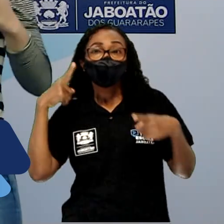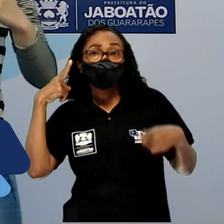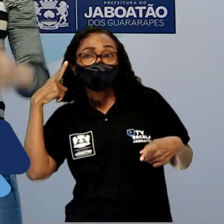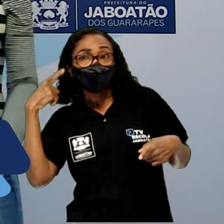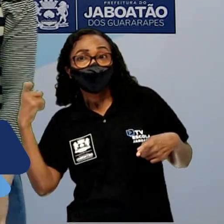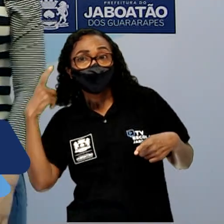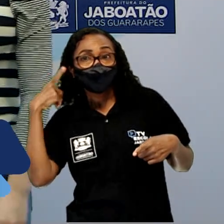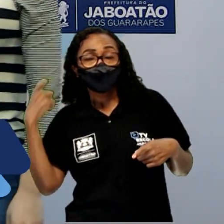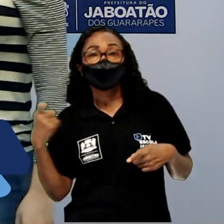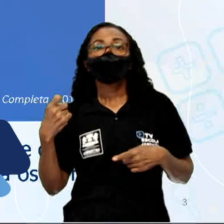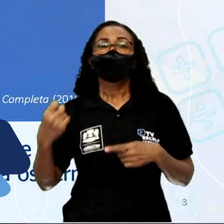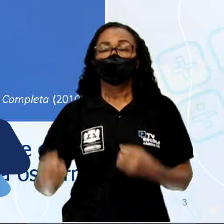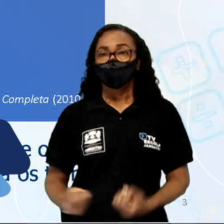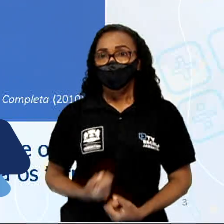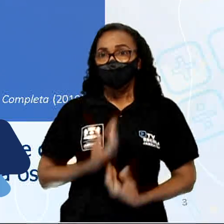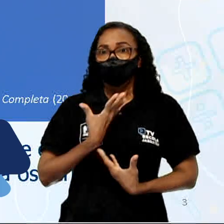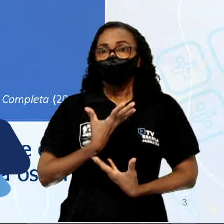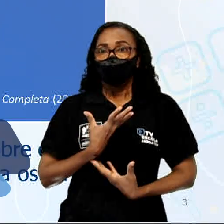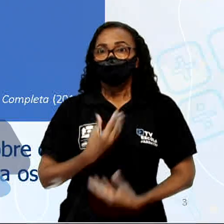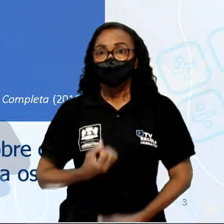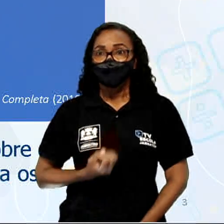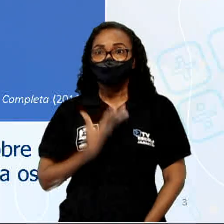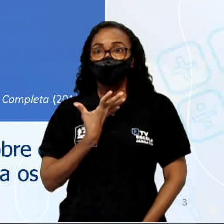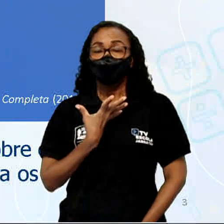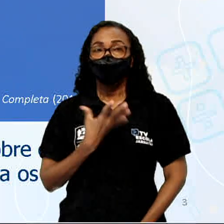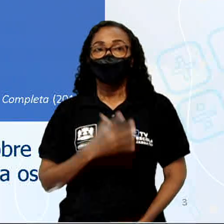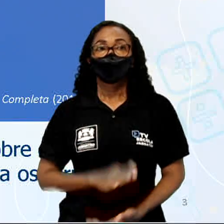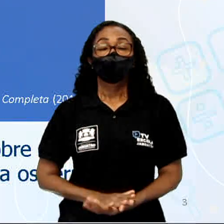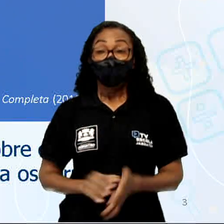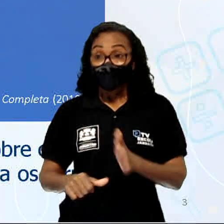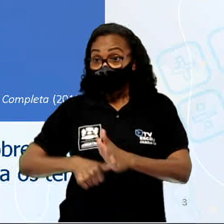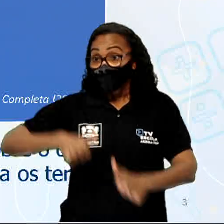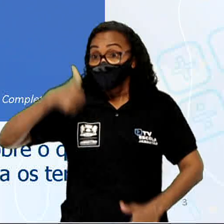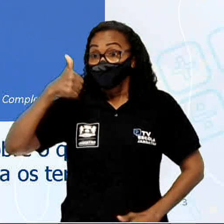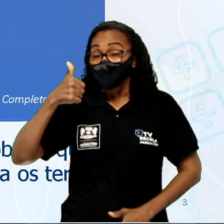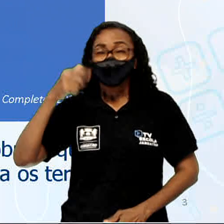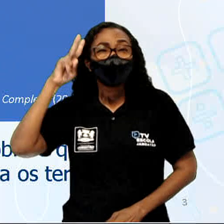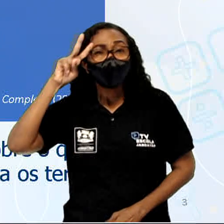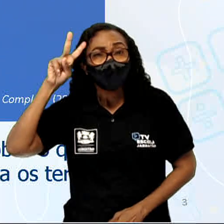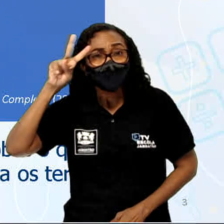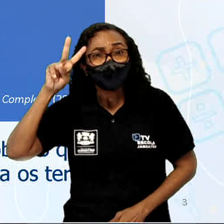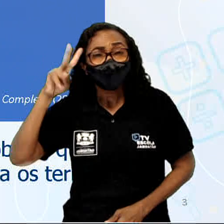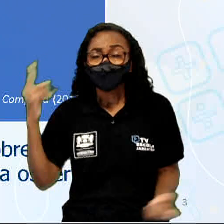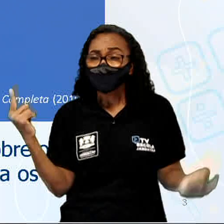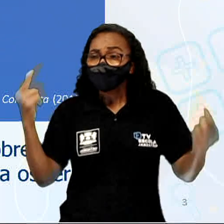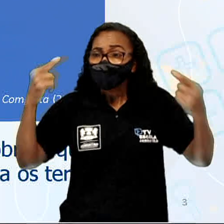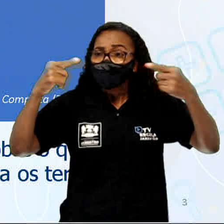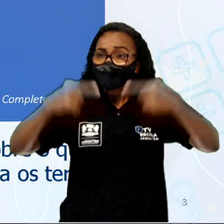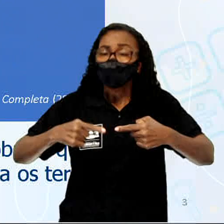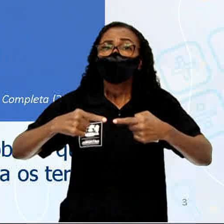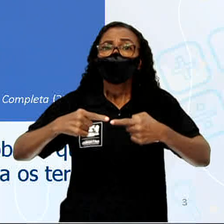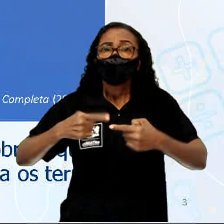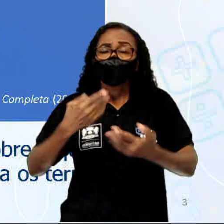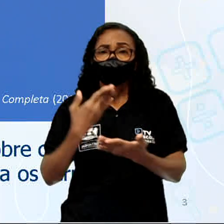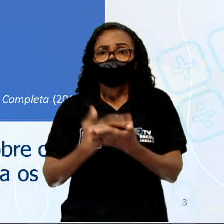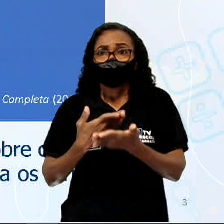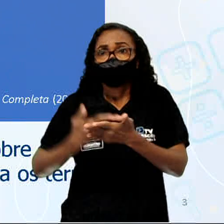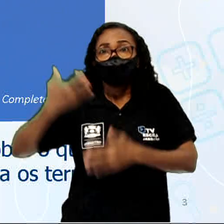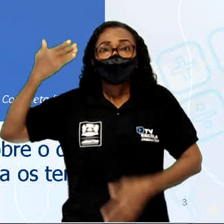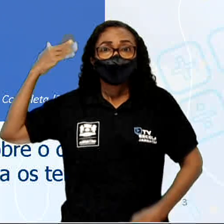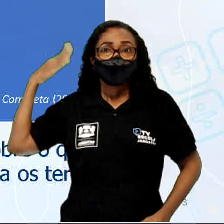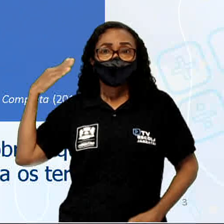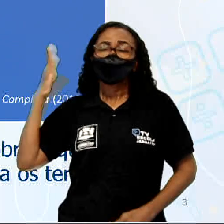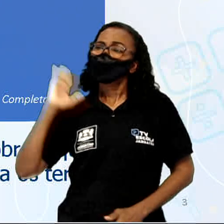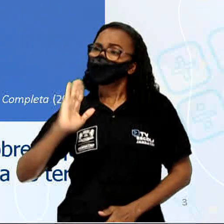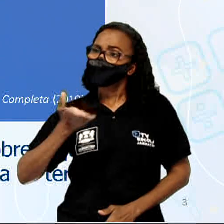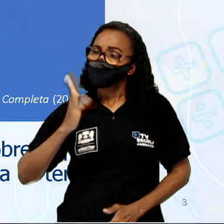Vamos lá? Primeiro, eu queria resgatar com vocês o desafio da aula anterior, em que a gente leu esse